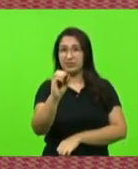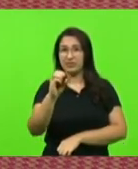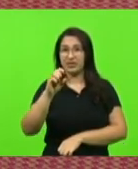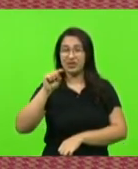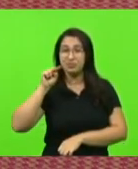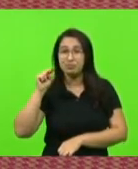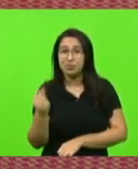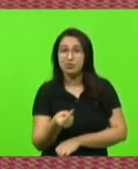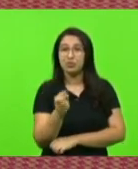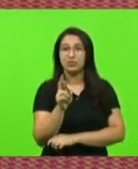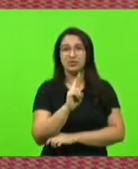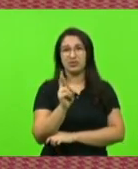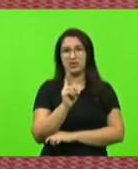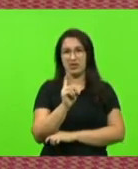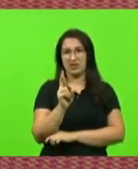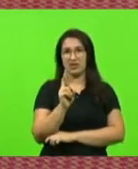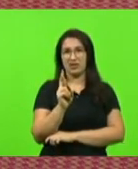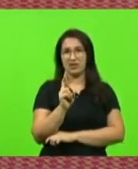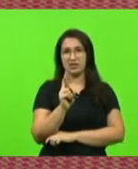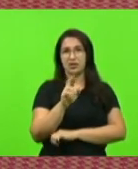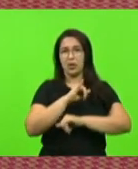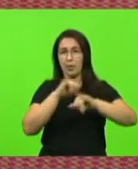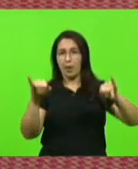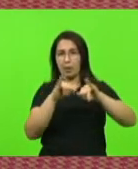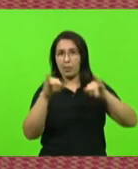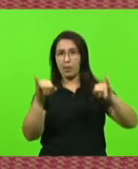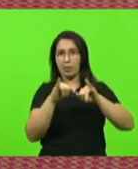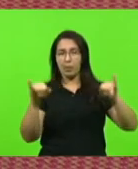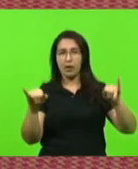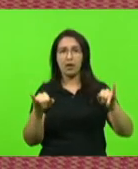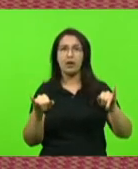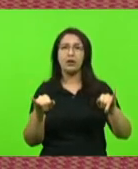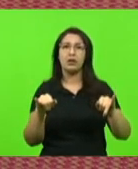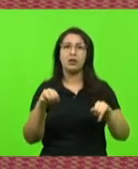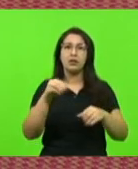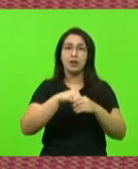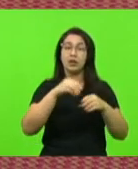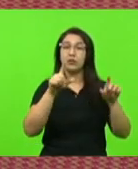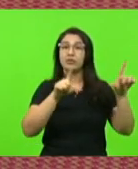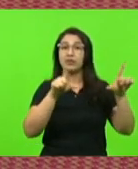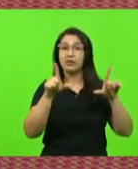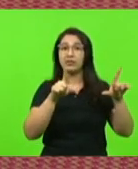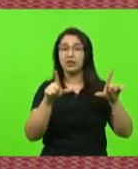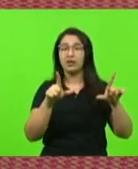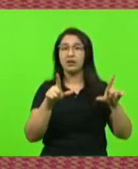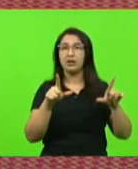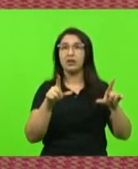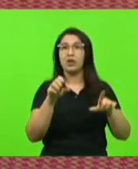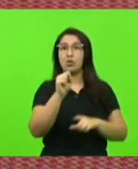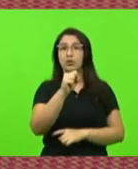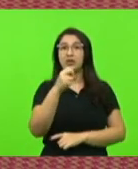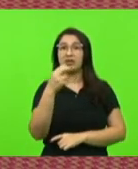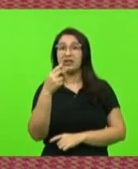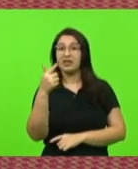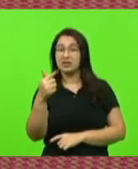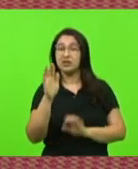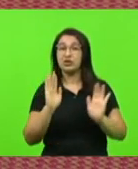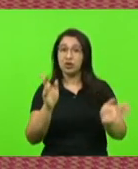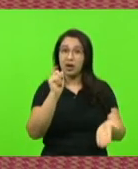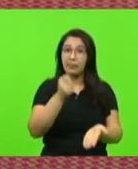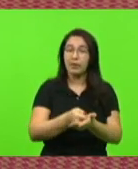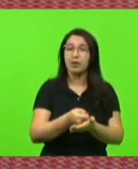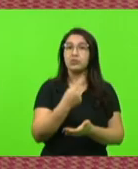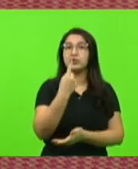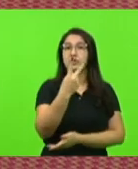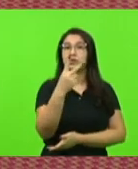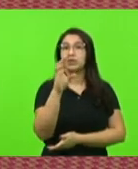para publicidade e propaganda. Desses, 87 já foram pagos. 120 milhões de reais